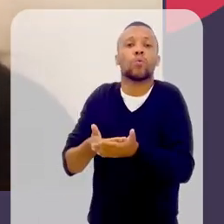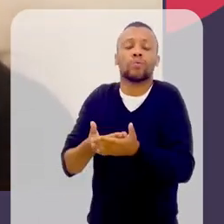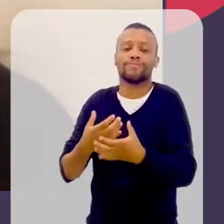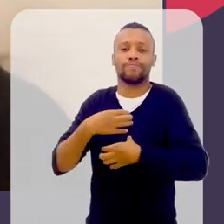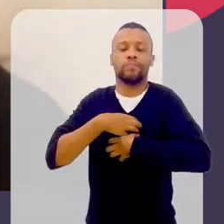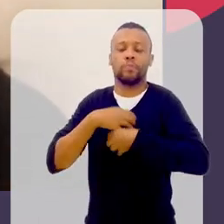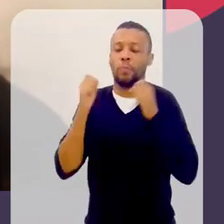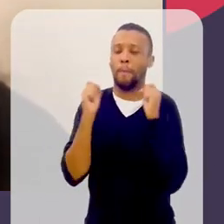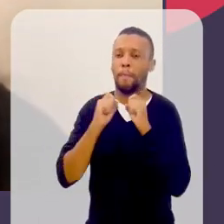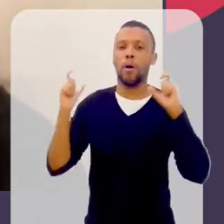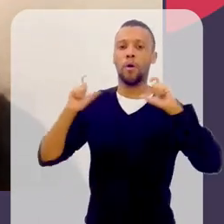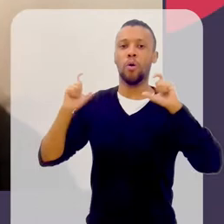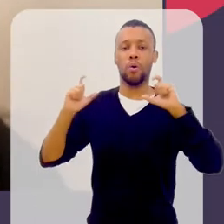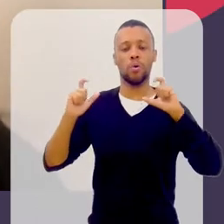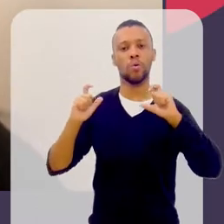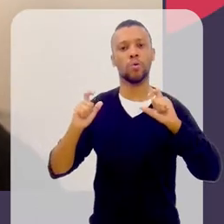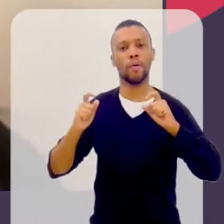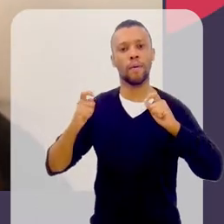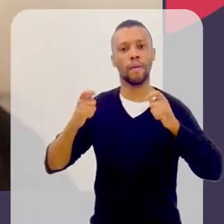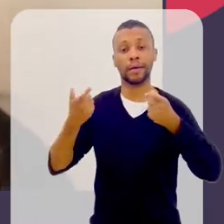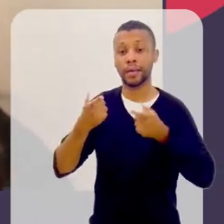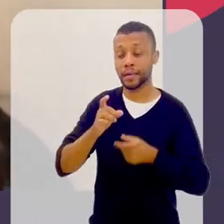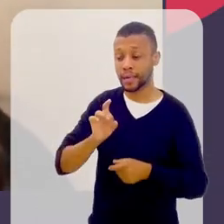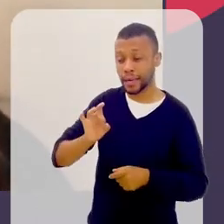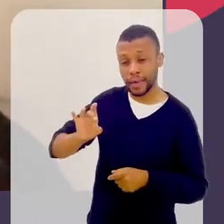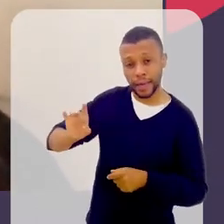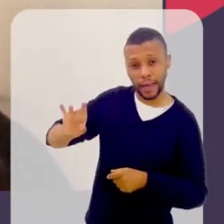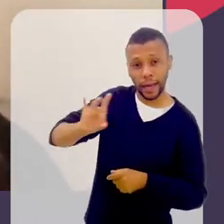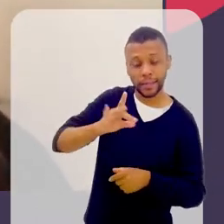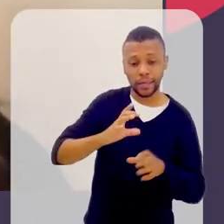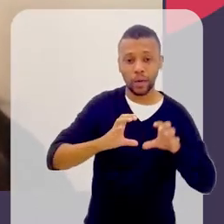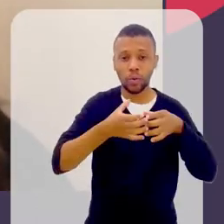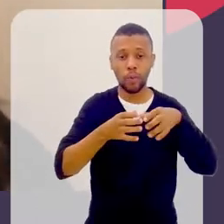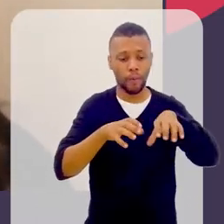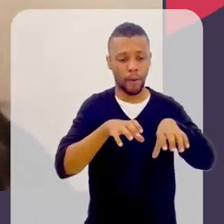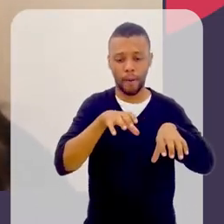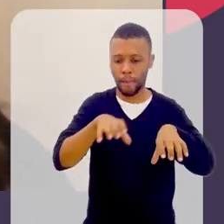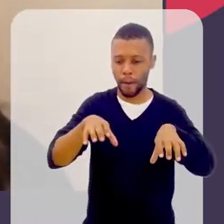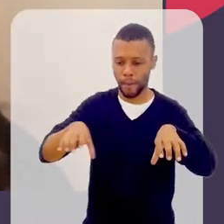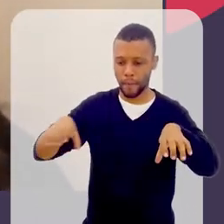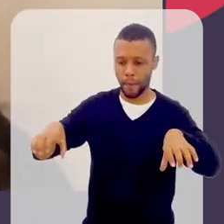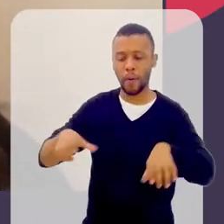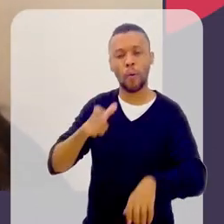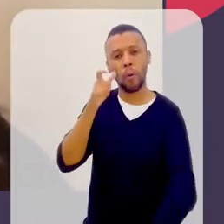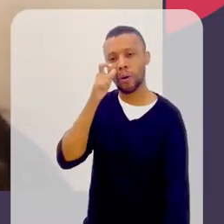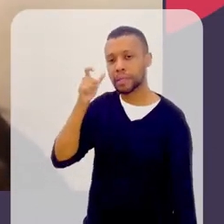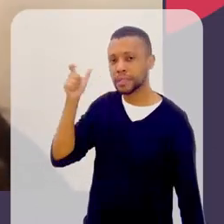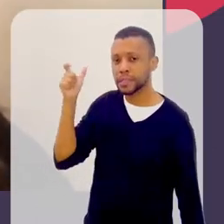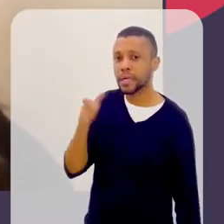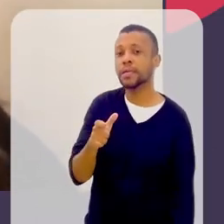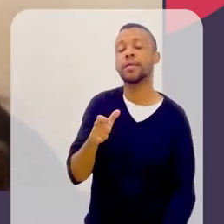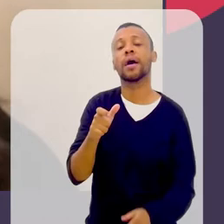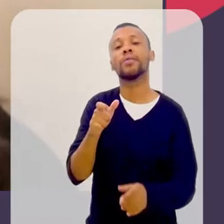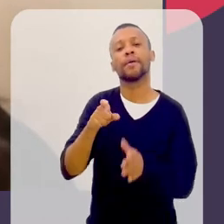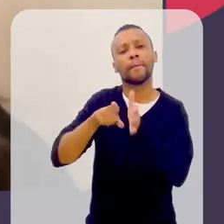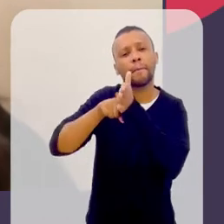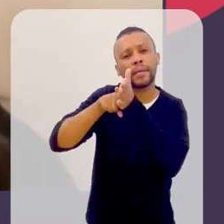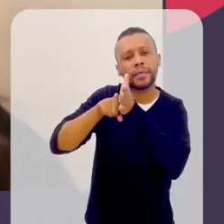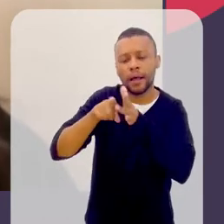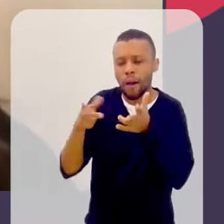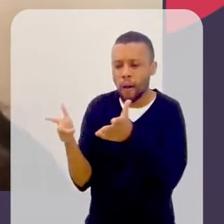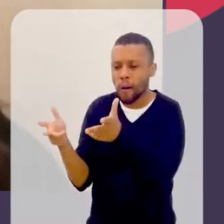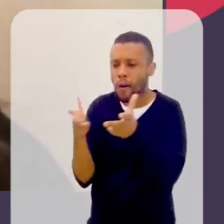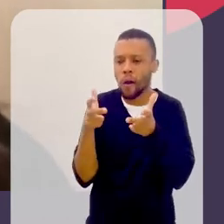surgiu em mim, que era que cada grupo de pesquisa tem se interessado em